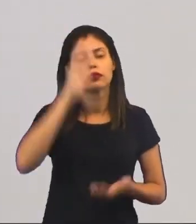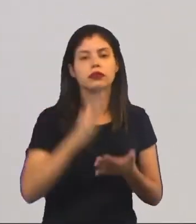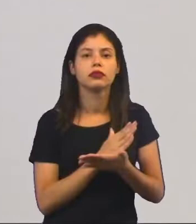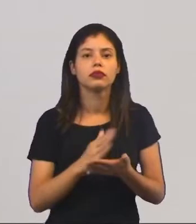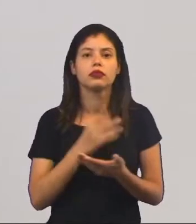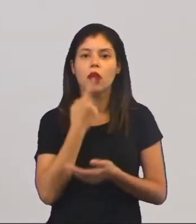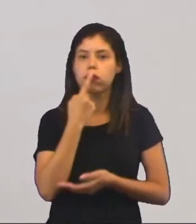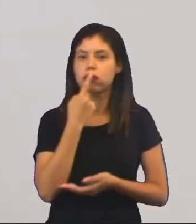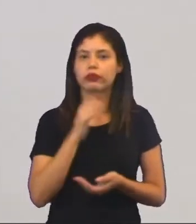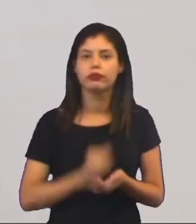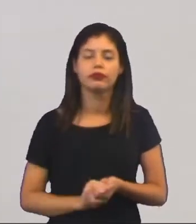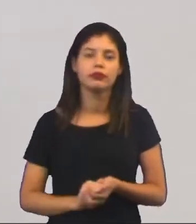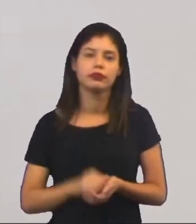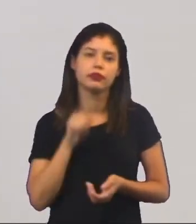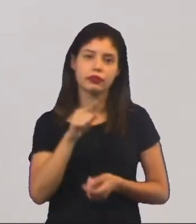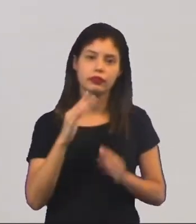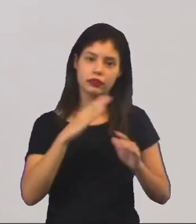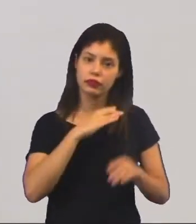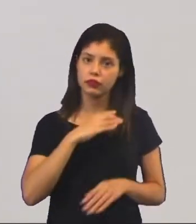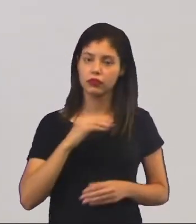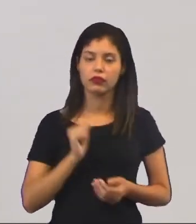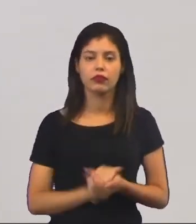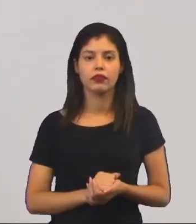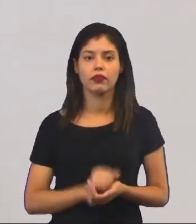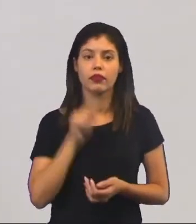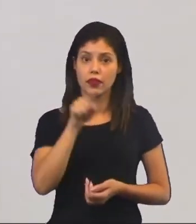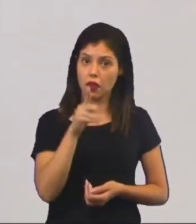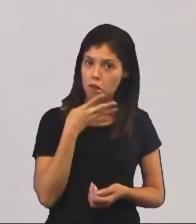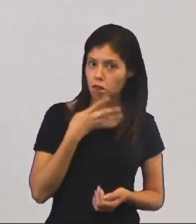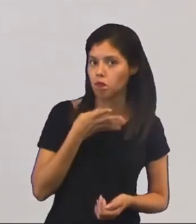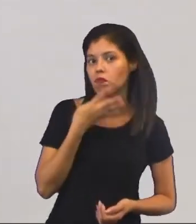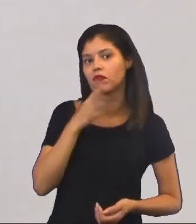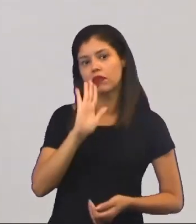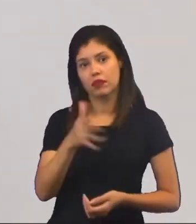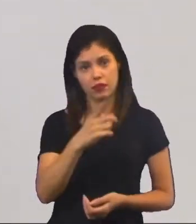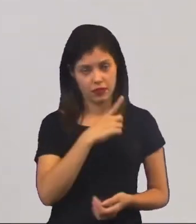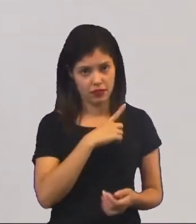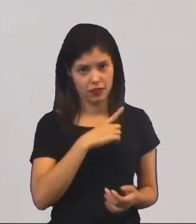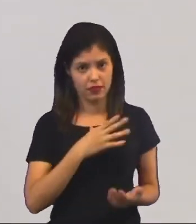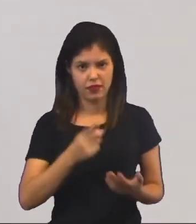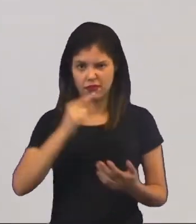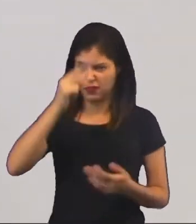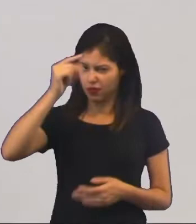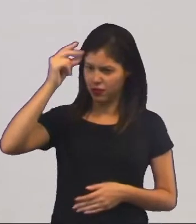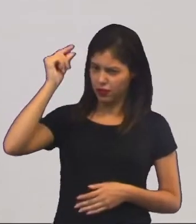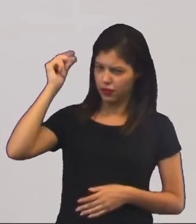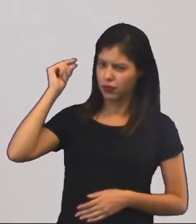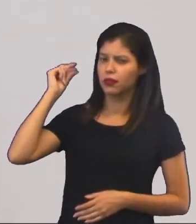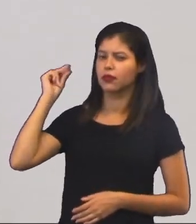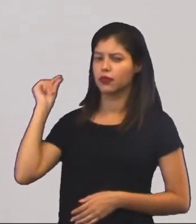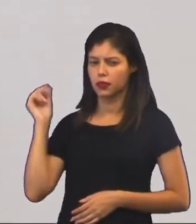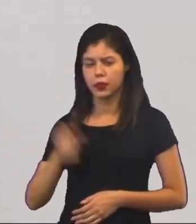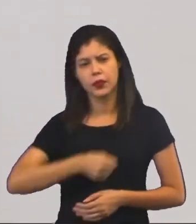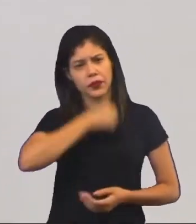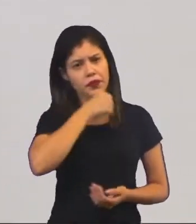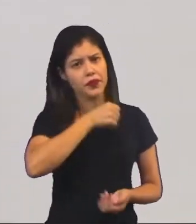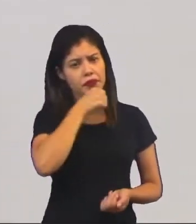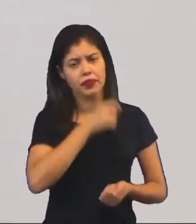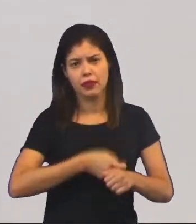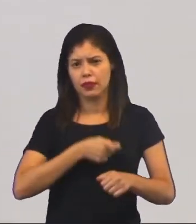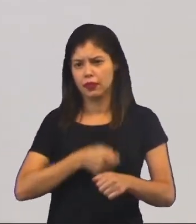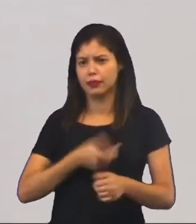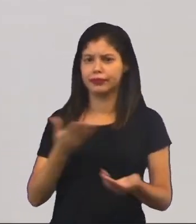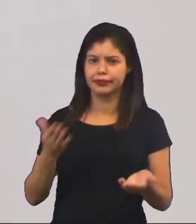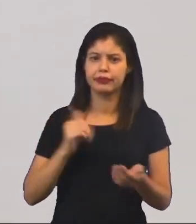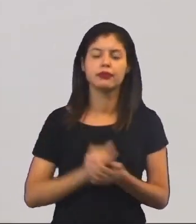alguém que está perto de você, em algum lugar da cidade, vai dizer, ah, isso aí eu conheço, eu já tive, vixe, isso aí é velho que nem a pedra,